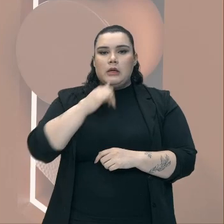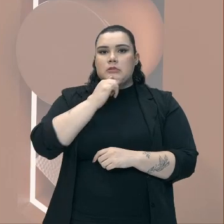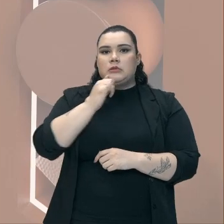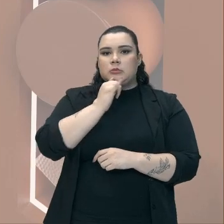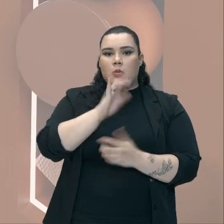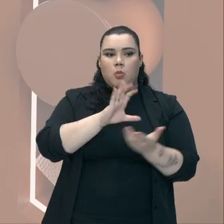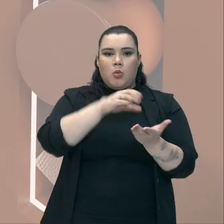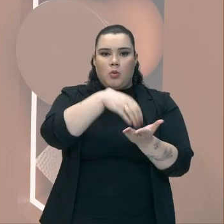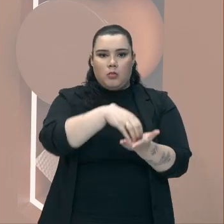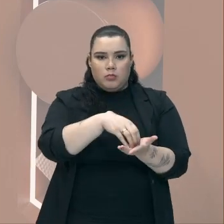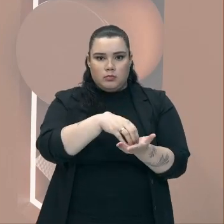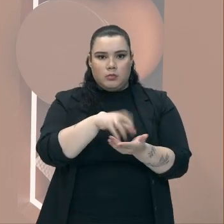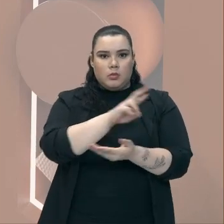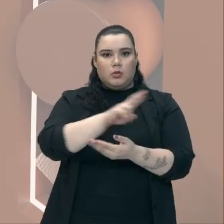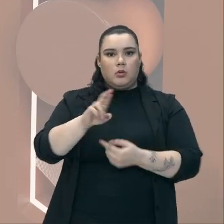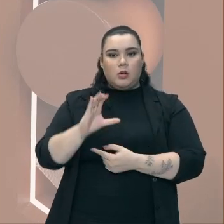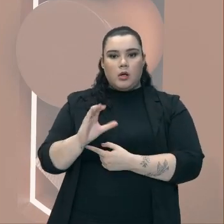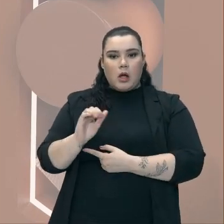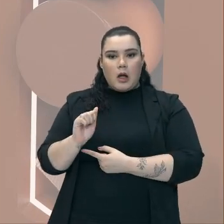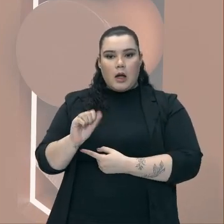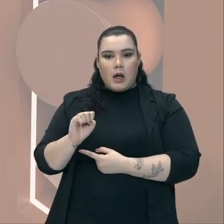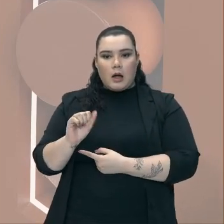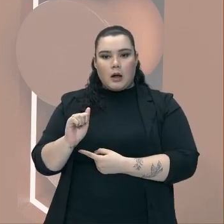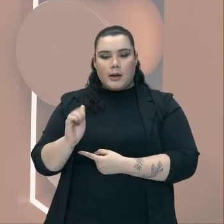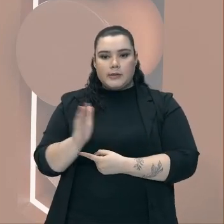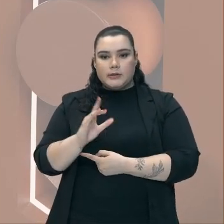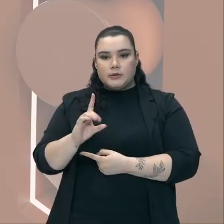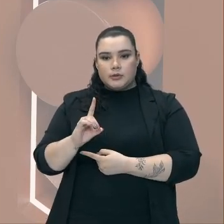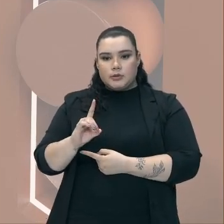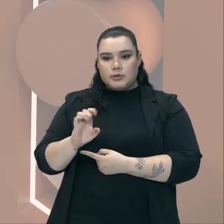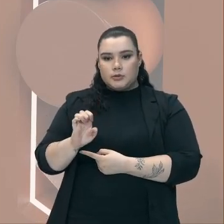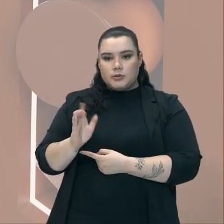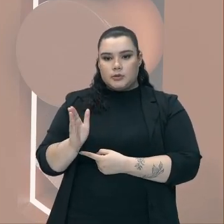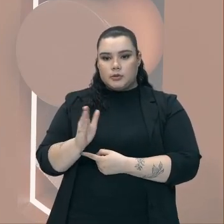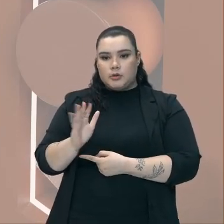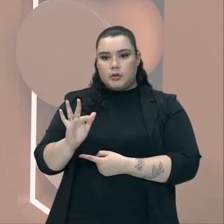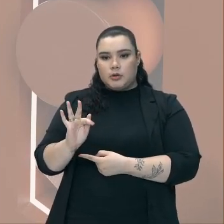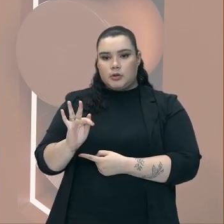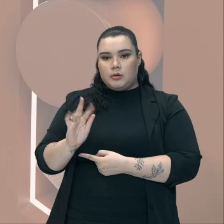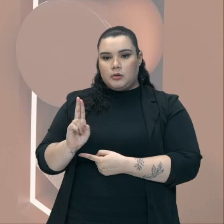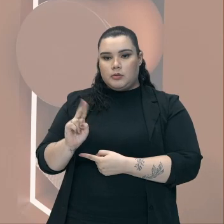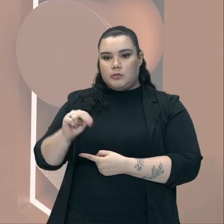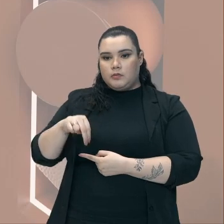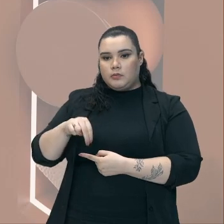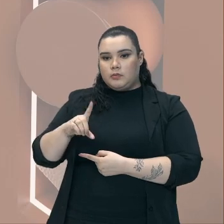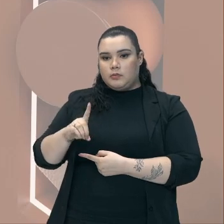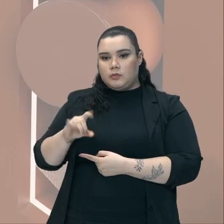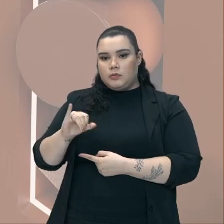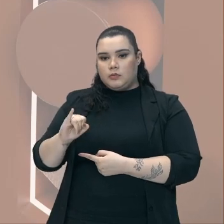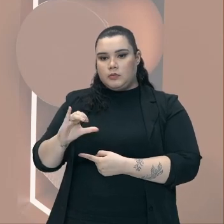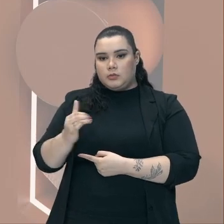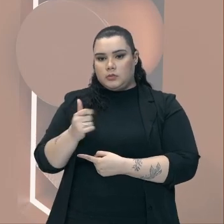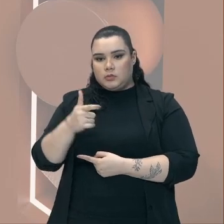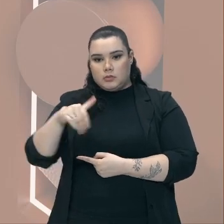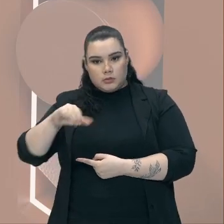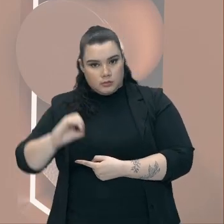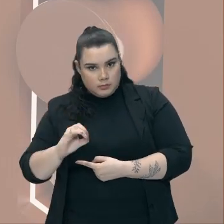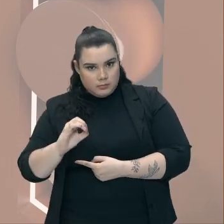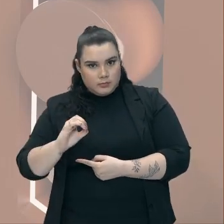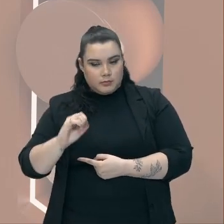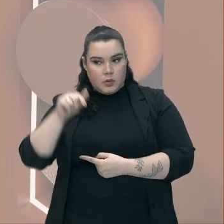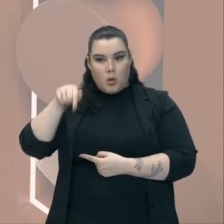Chamado Casa de fundição Nessa casa de fundição O ouro era Transformado Em